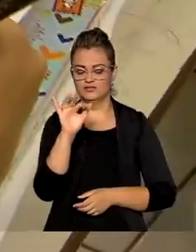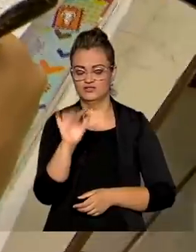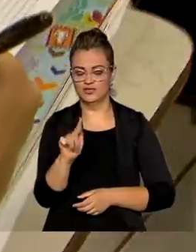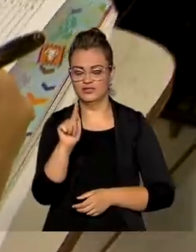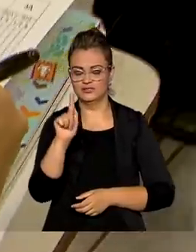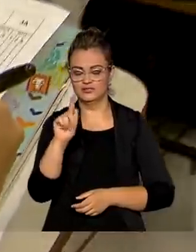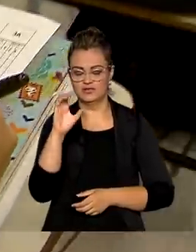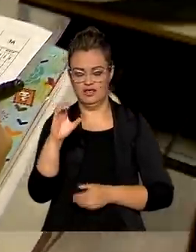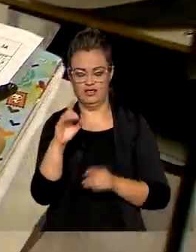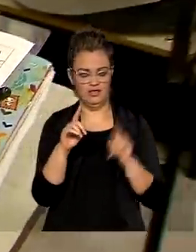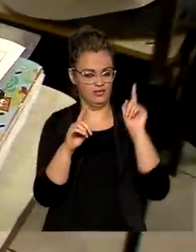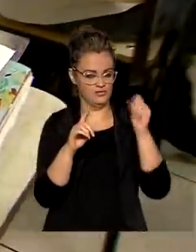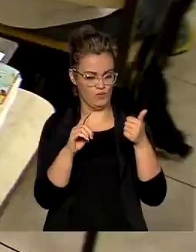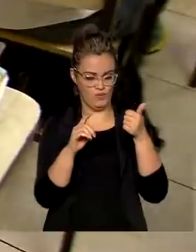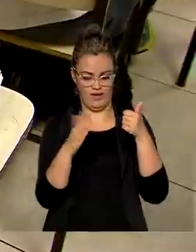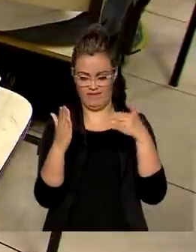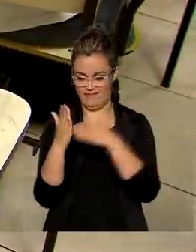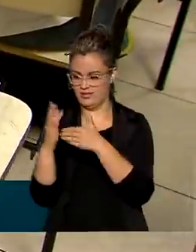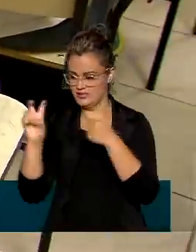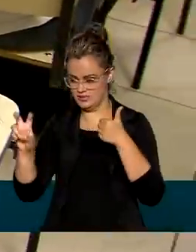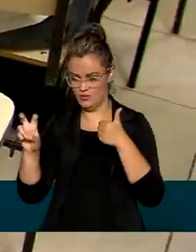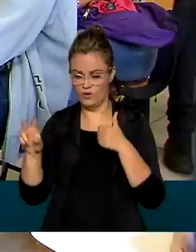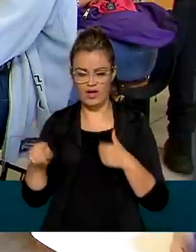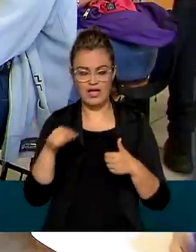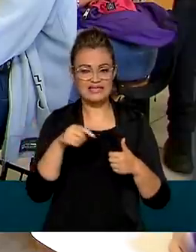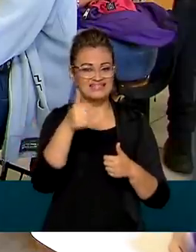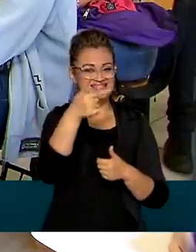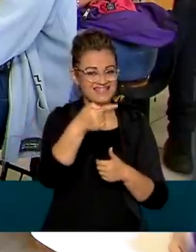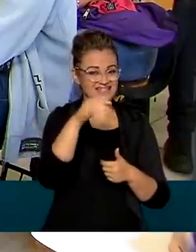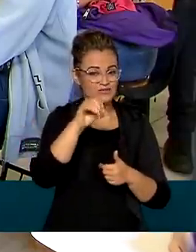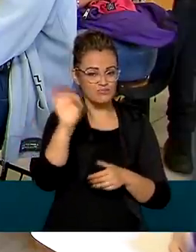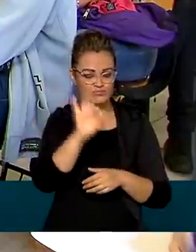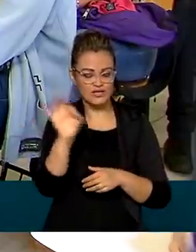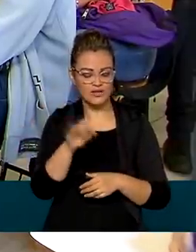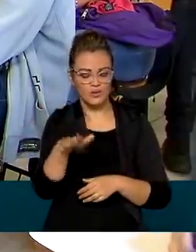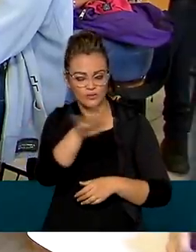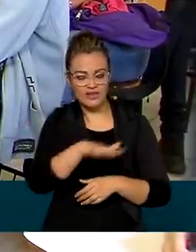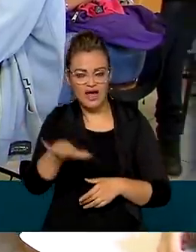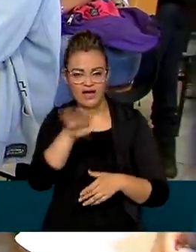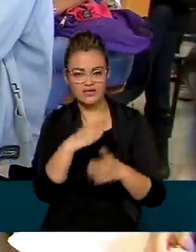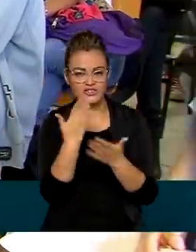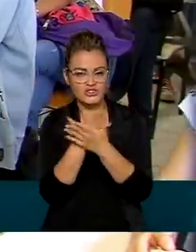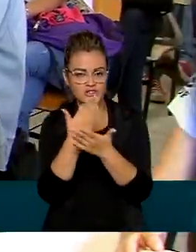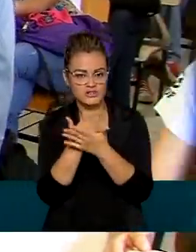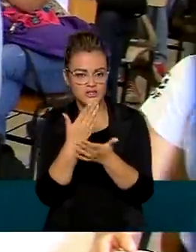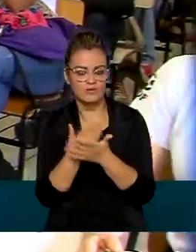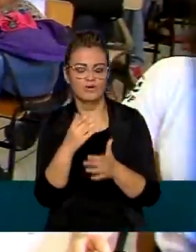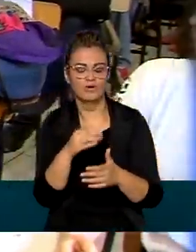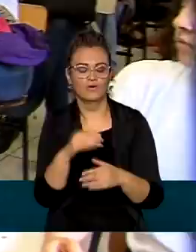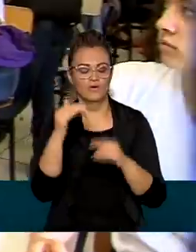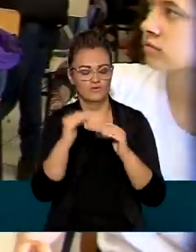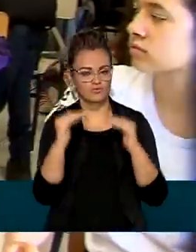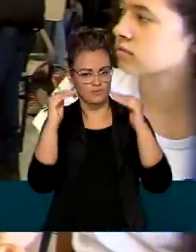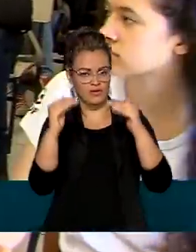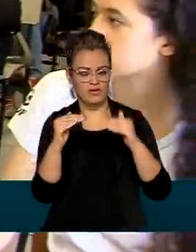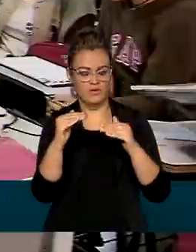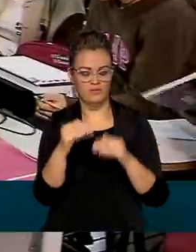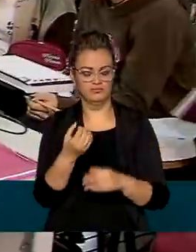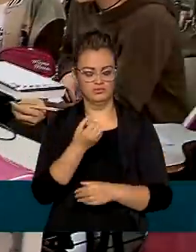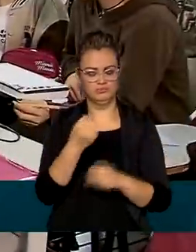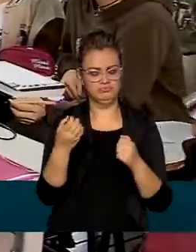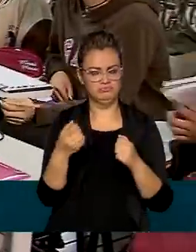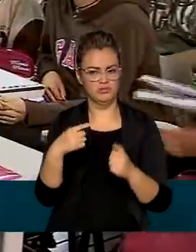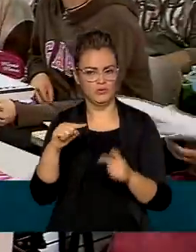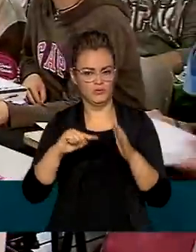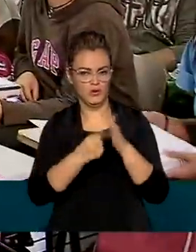que vai de 1 a 5, mais de 70% das instituições públicas federais de ensino superior tiveram nota 4